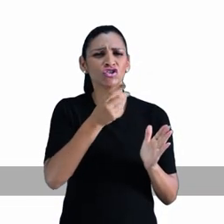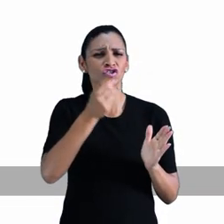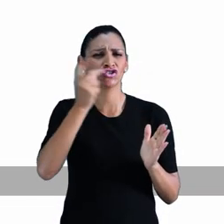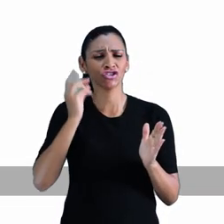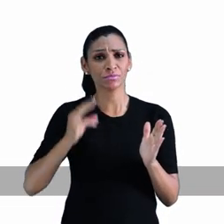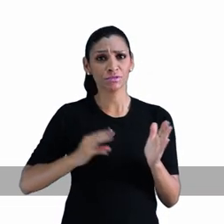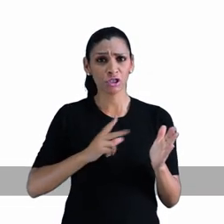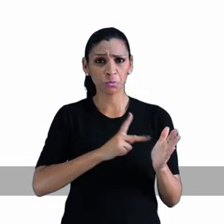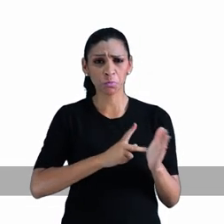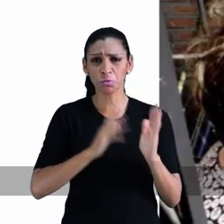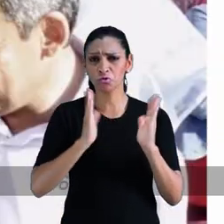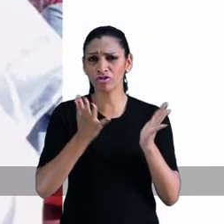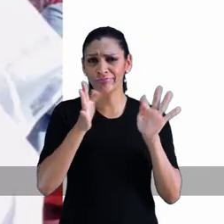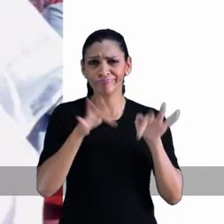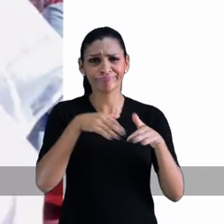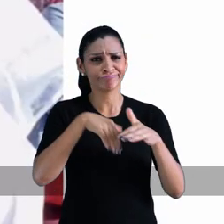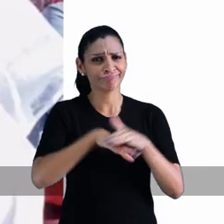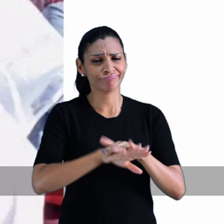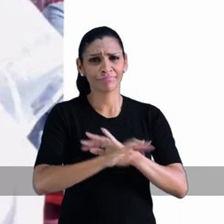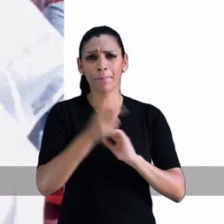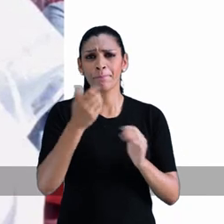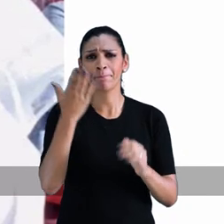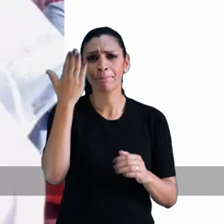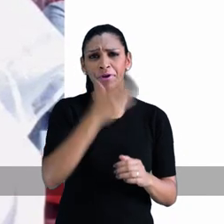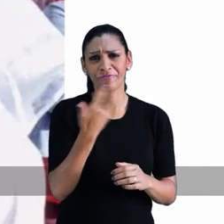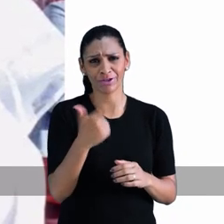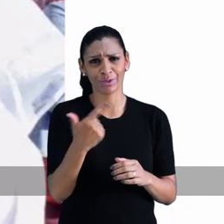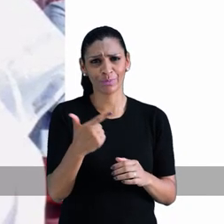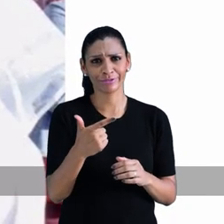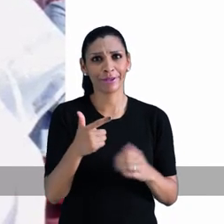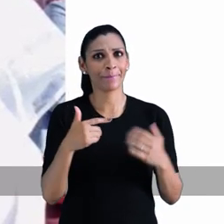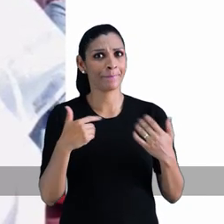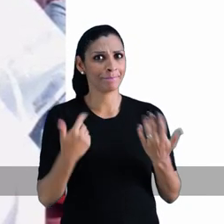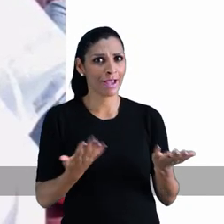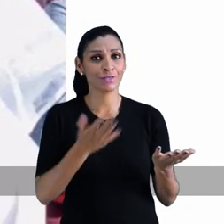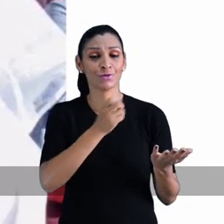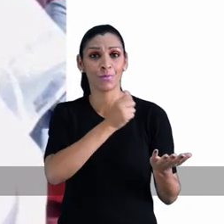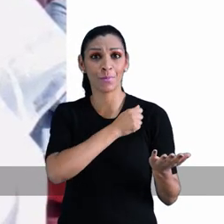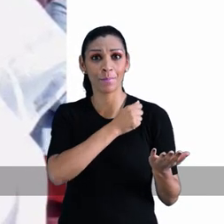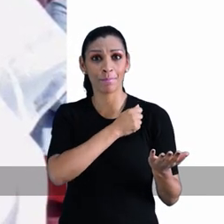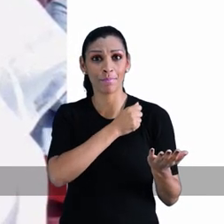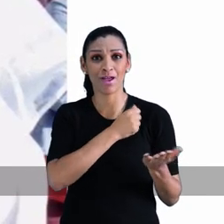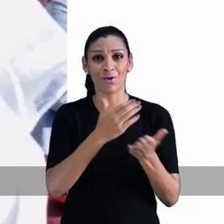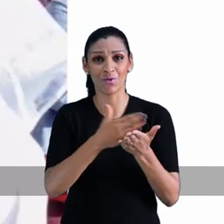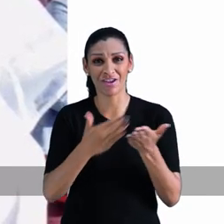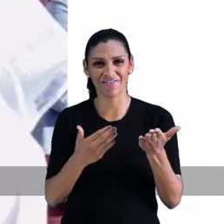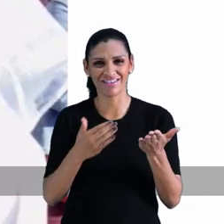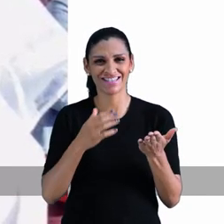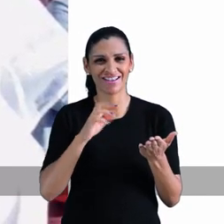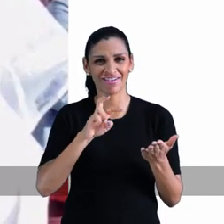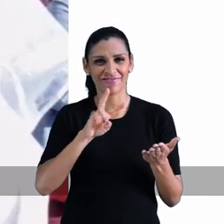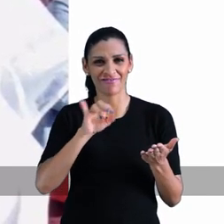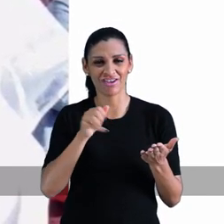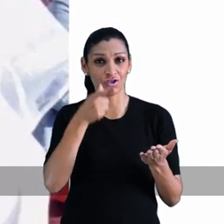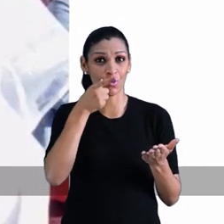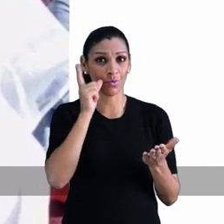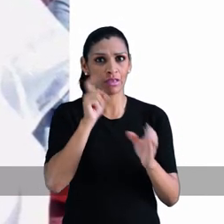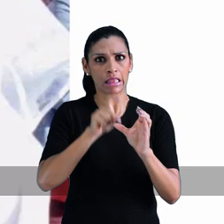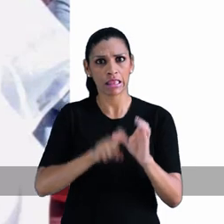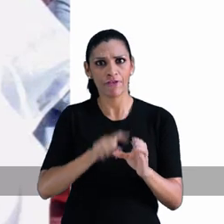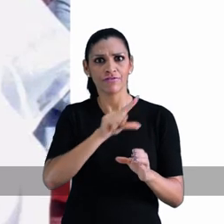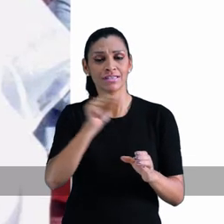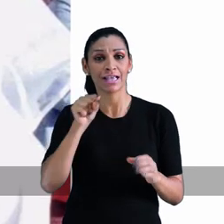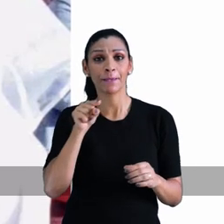ausência de provas. Já o Melo, segundo a revista Veja de ontem, deve mais de 100 mil reais à Receita Federal. E alegou